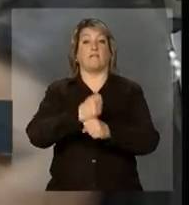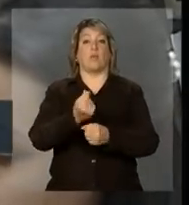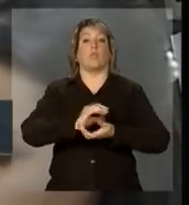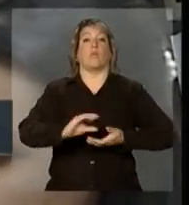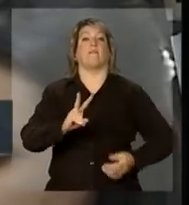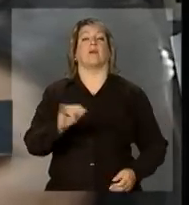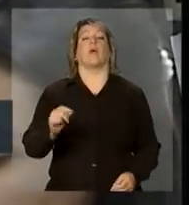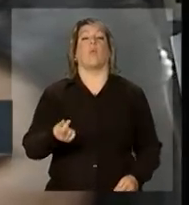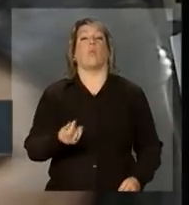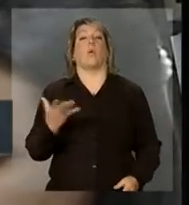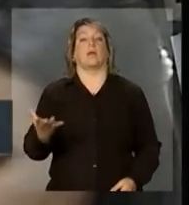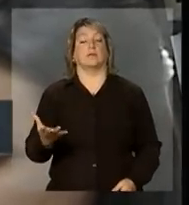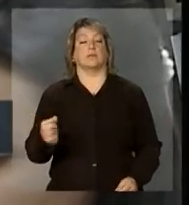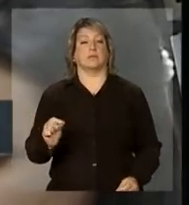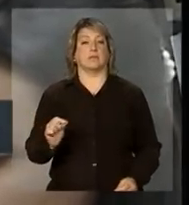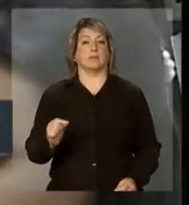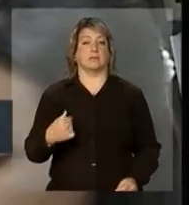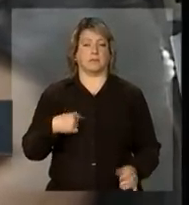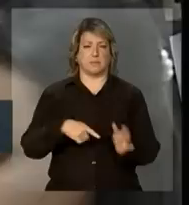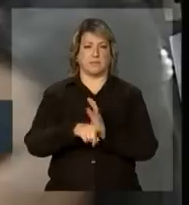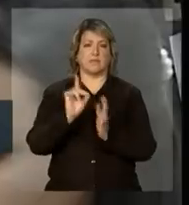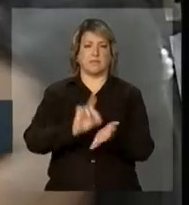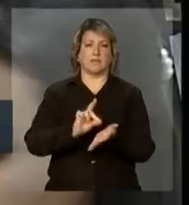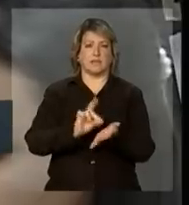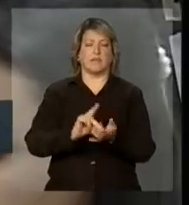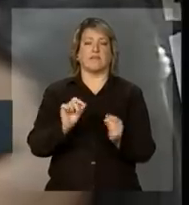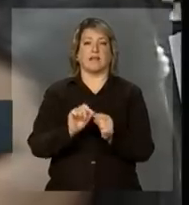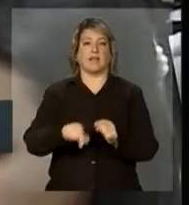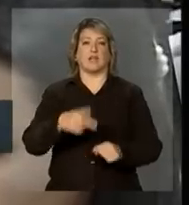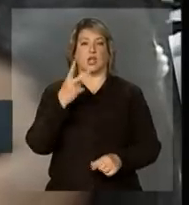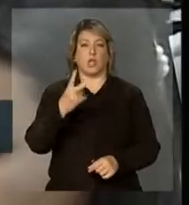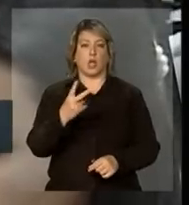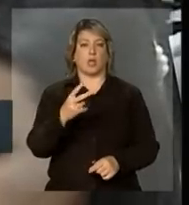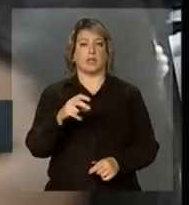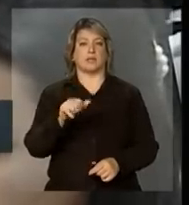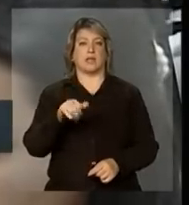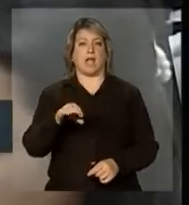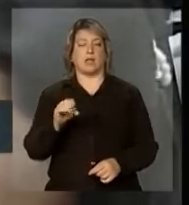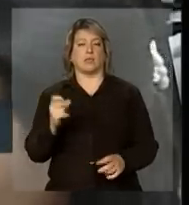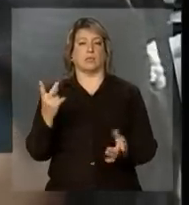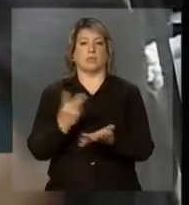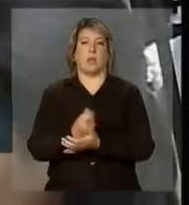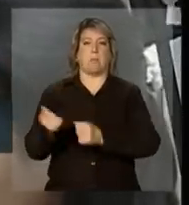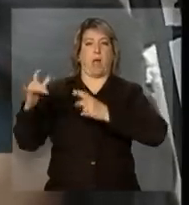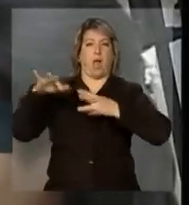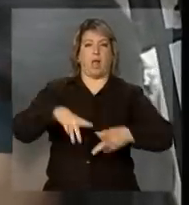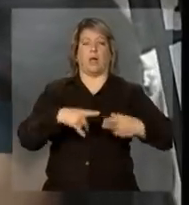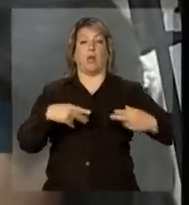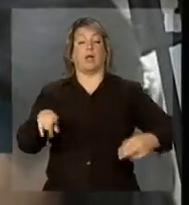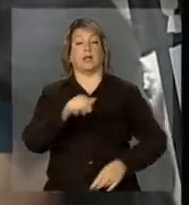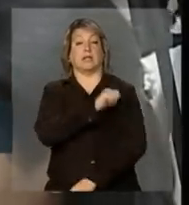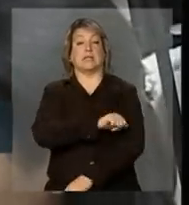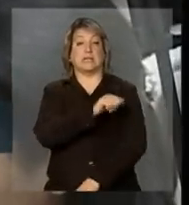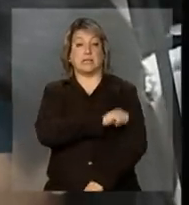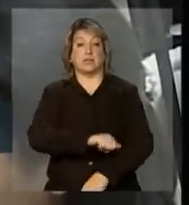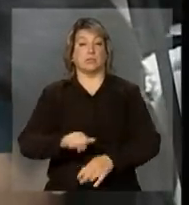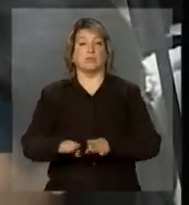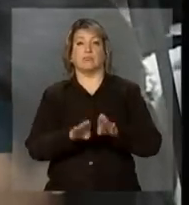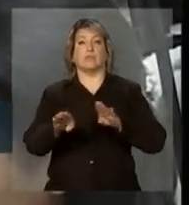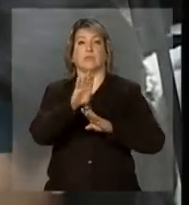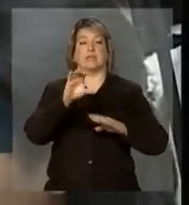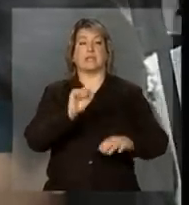segunda pergunta é o que de fato foi feito nesses dois anos de tragédia na região serrana do Rio para evitar